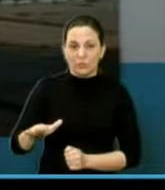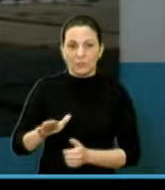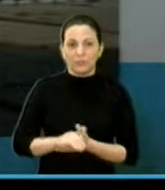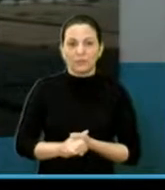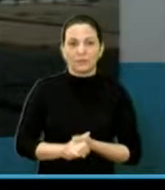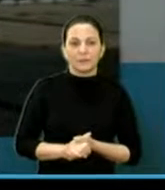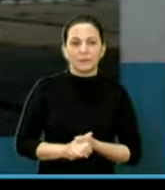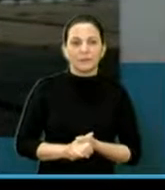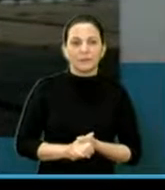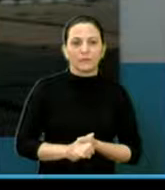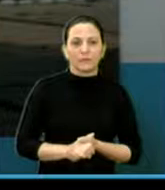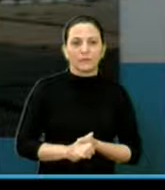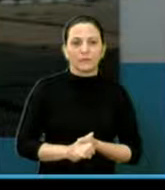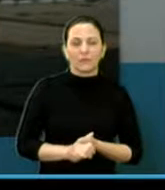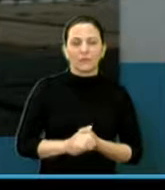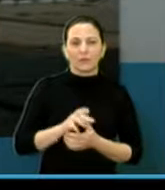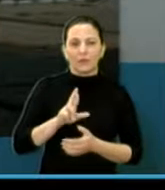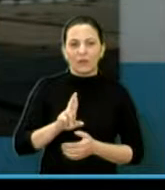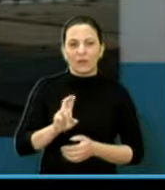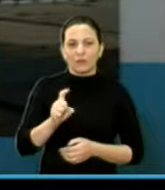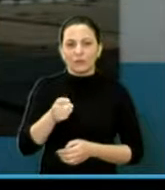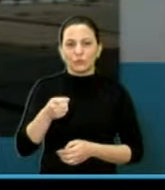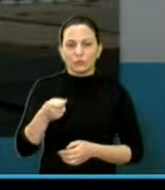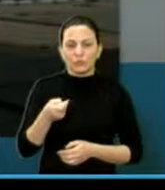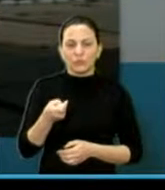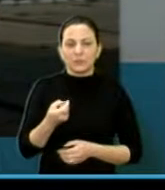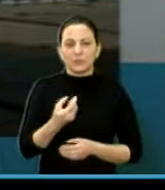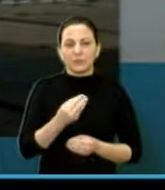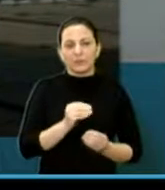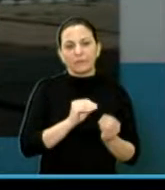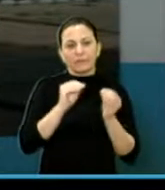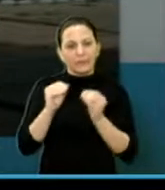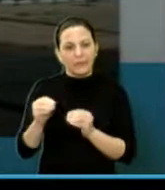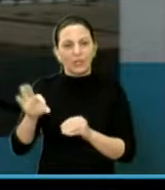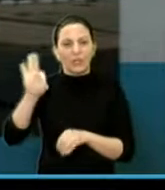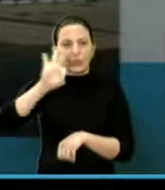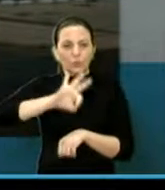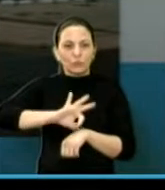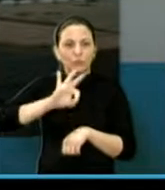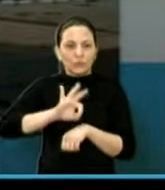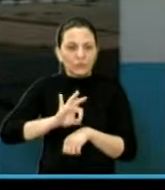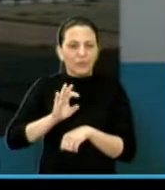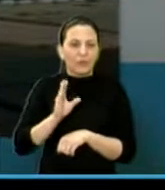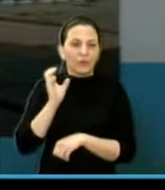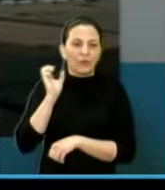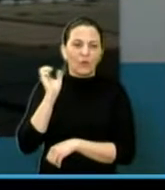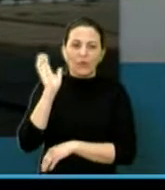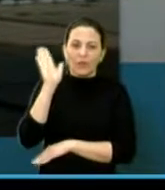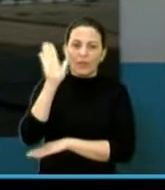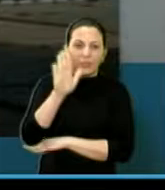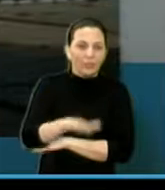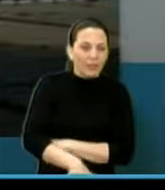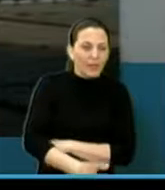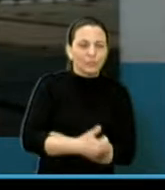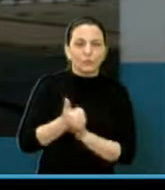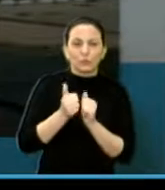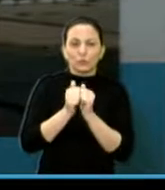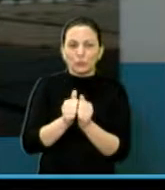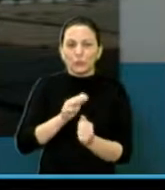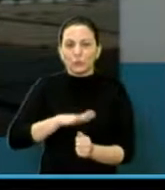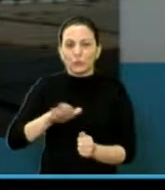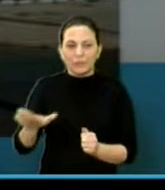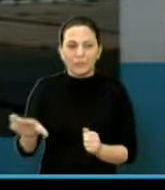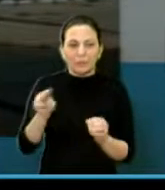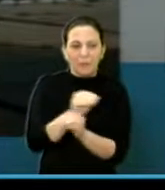Aí a radiografia não é muito boa, ela tem que vir até o centro. Aí ela fica pelejando a tarde inteira, o dia inteiro com essa criança e com toda essa dificuldade.